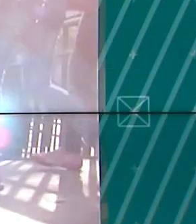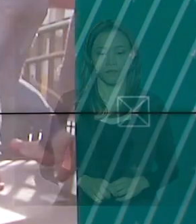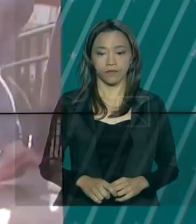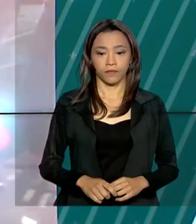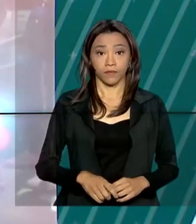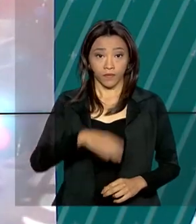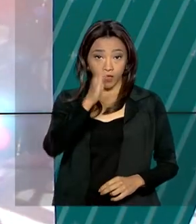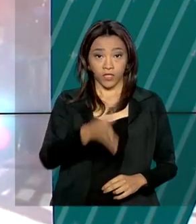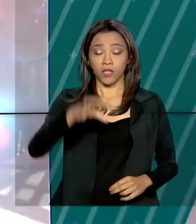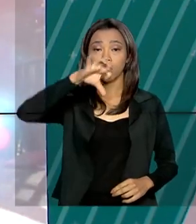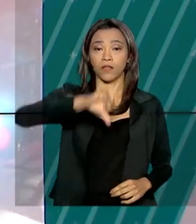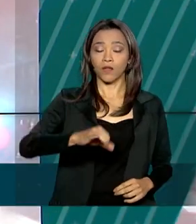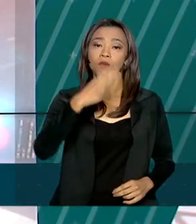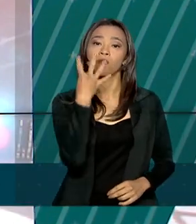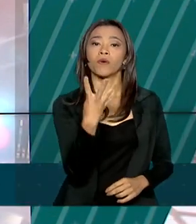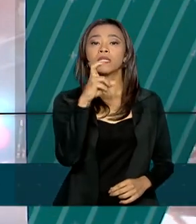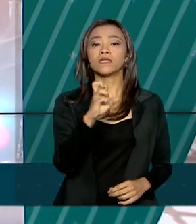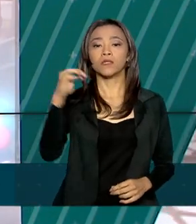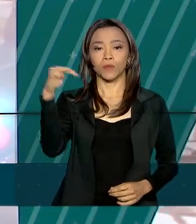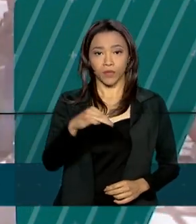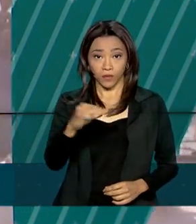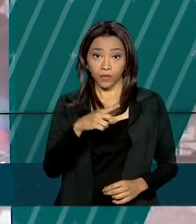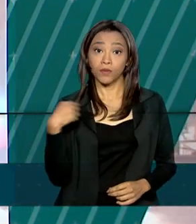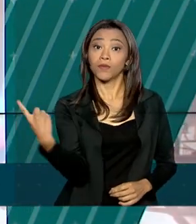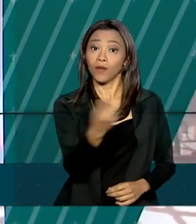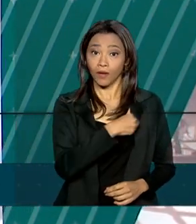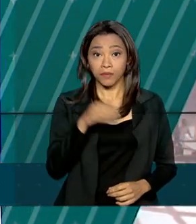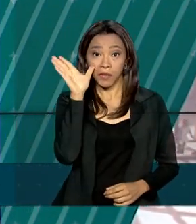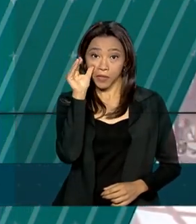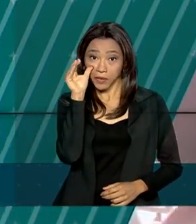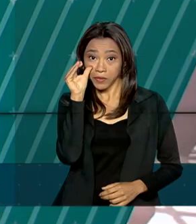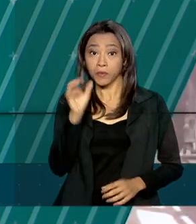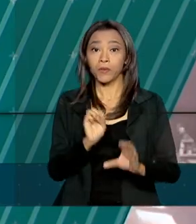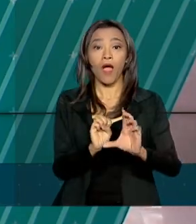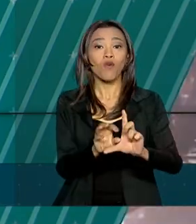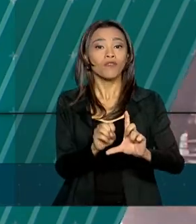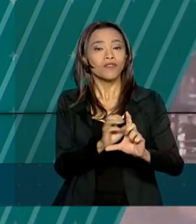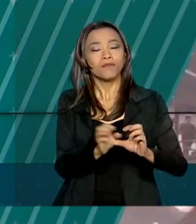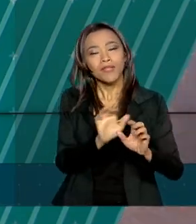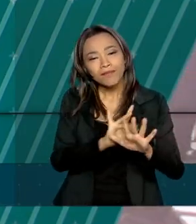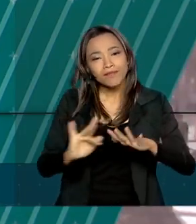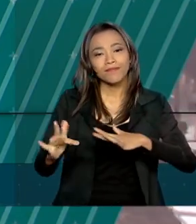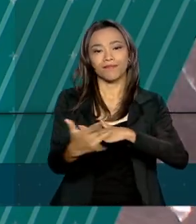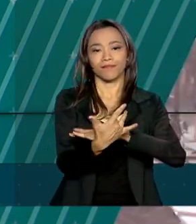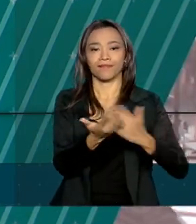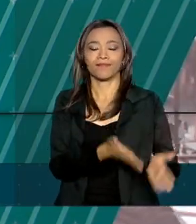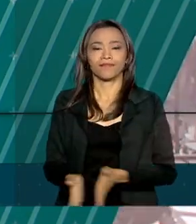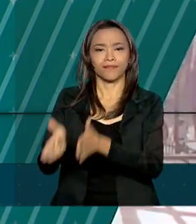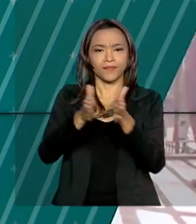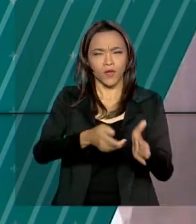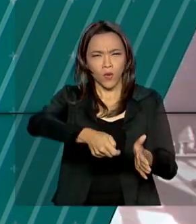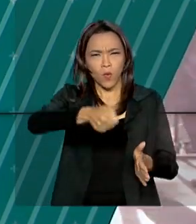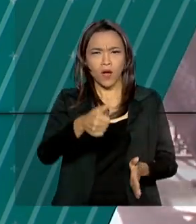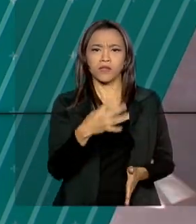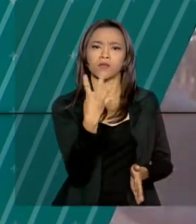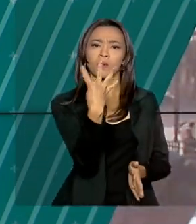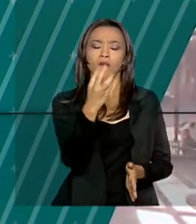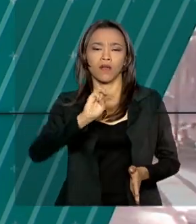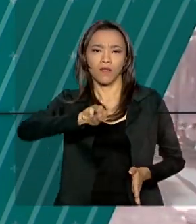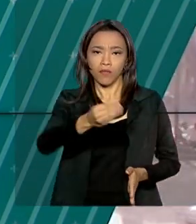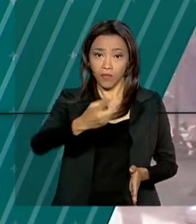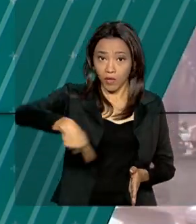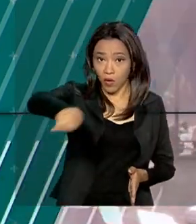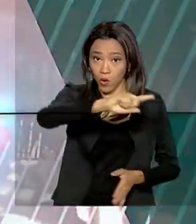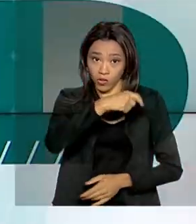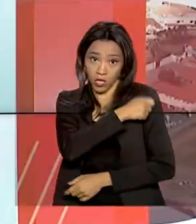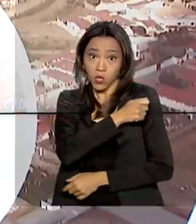São 9 horas e 45 minutos, estamos ao vivo também pelas redes sociais. Quase 4 milhões de estudantes